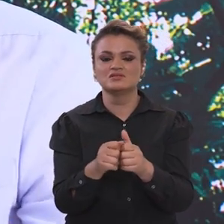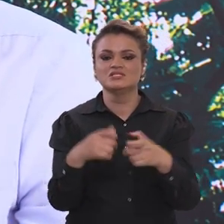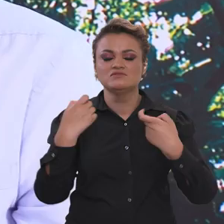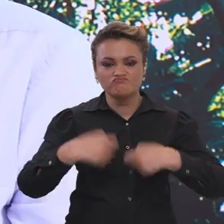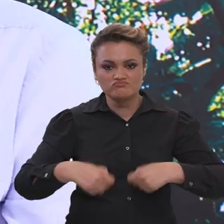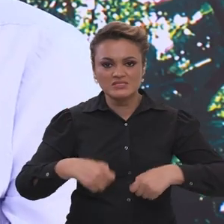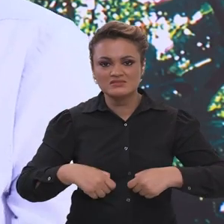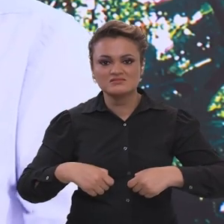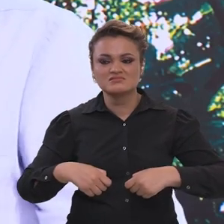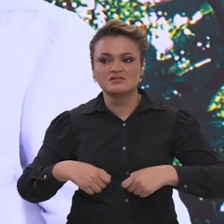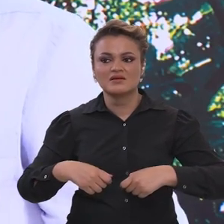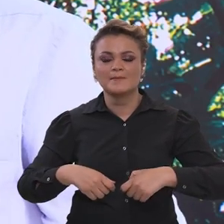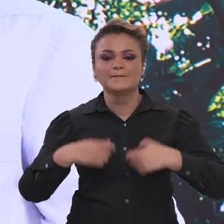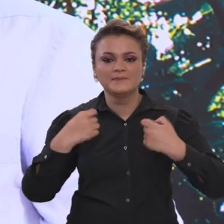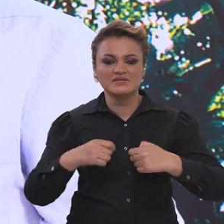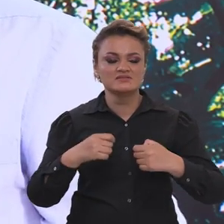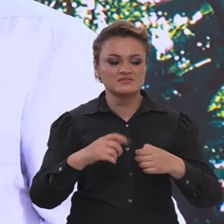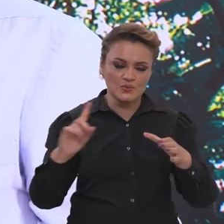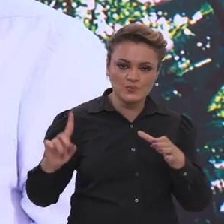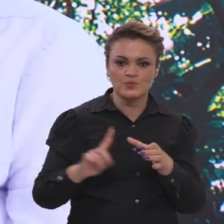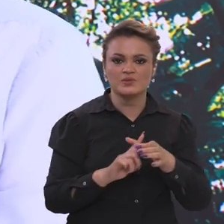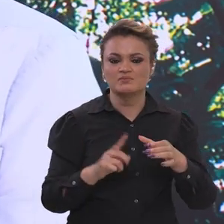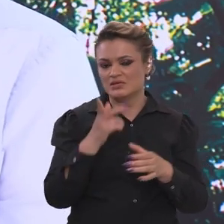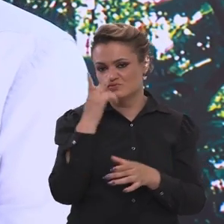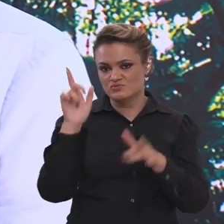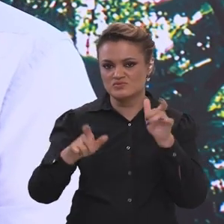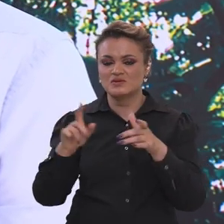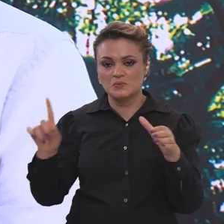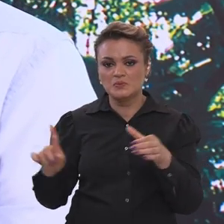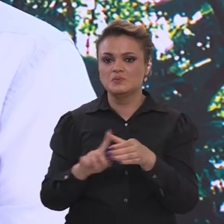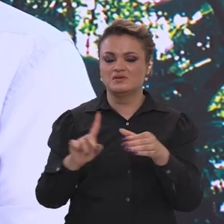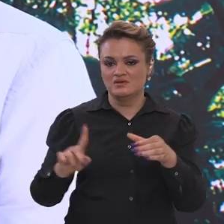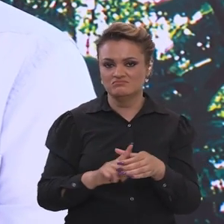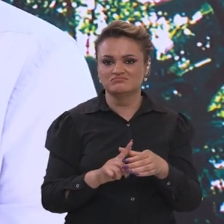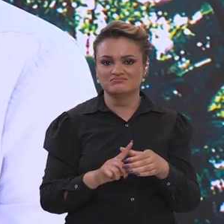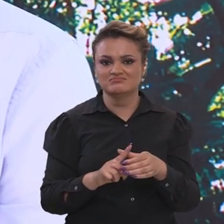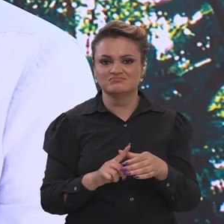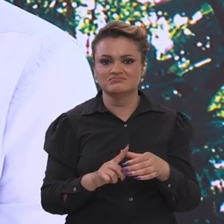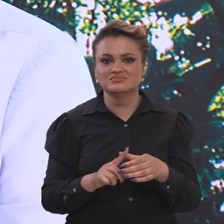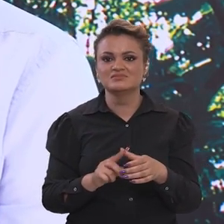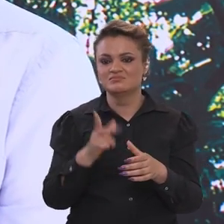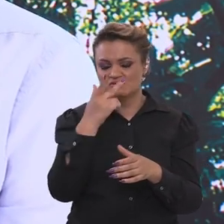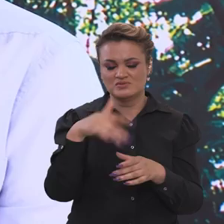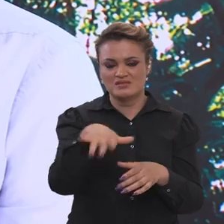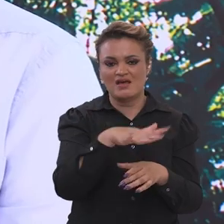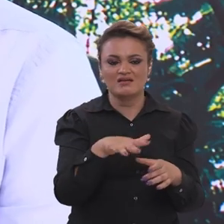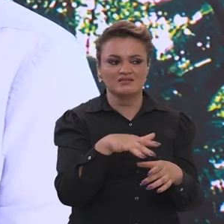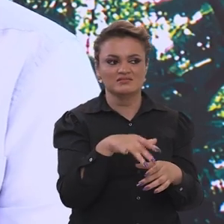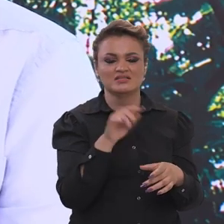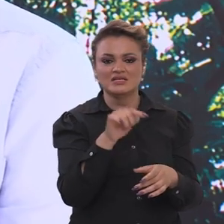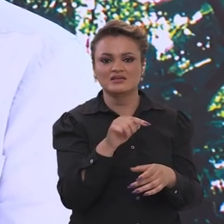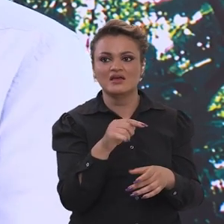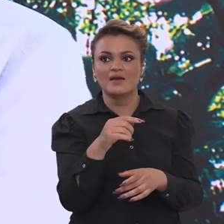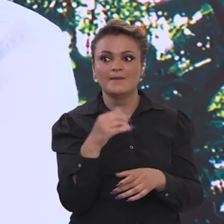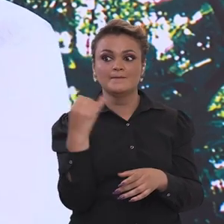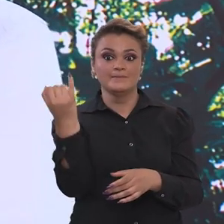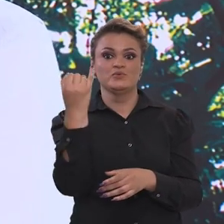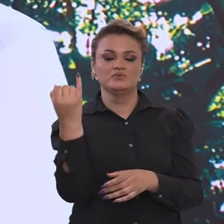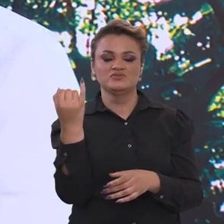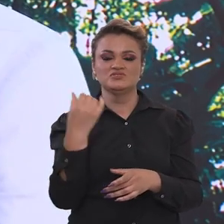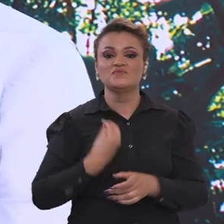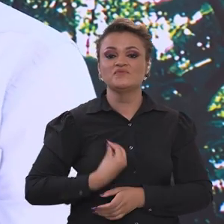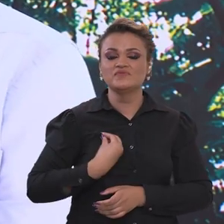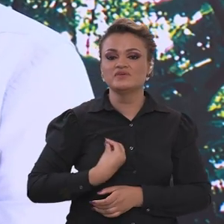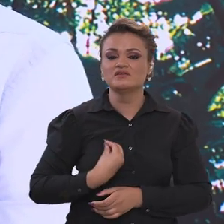pela necessidade de incluir as pessoas no mercado de massa que muitas vezes